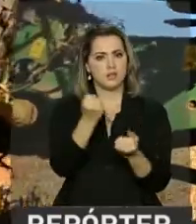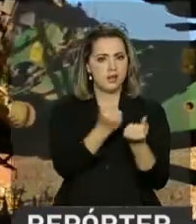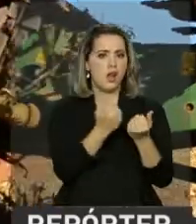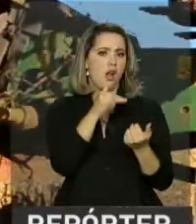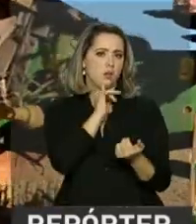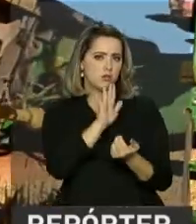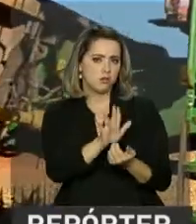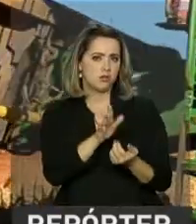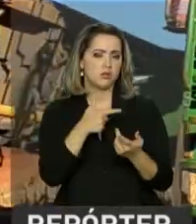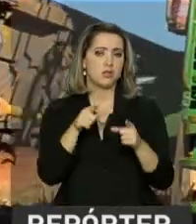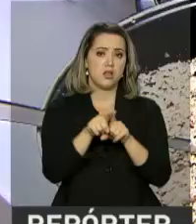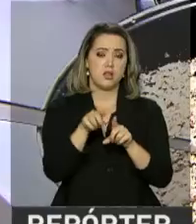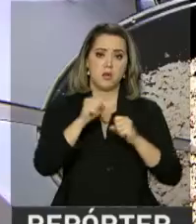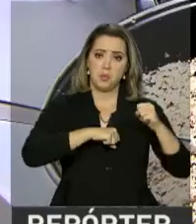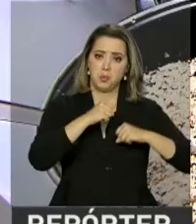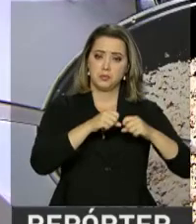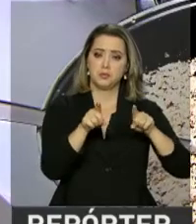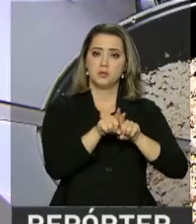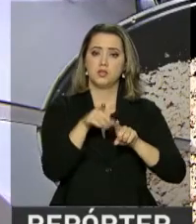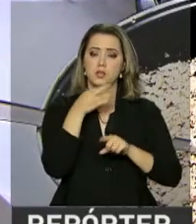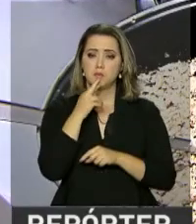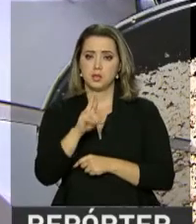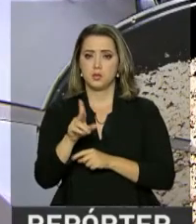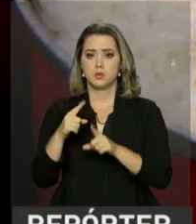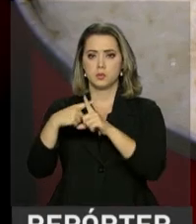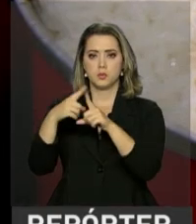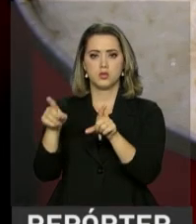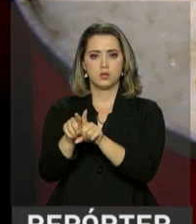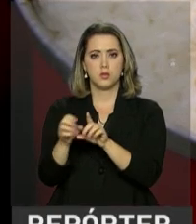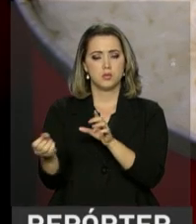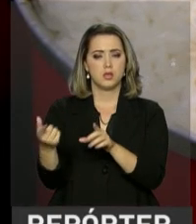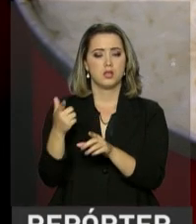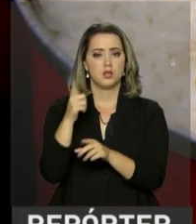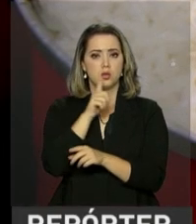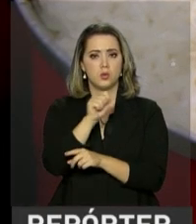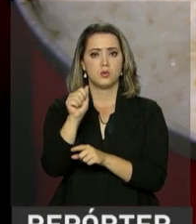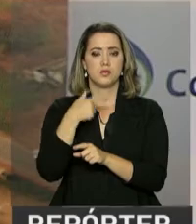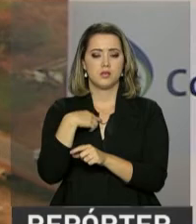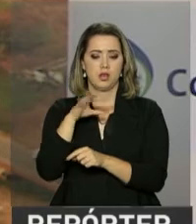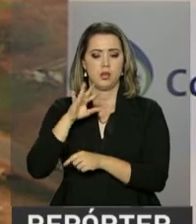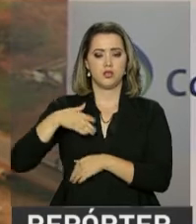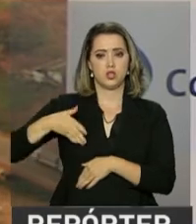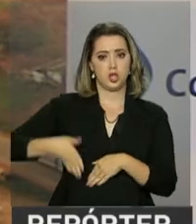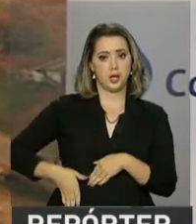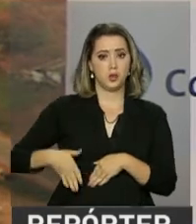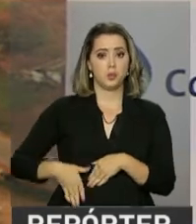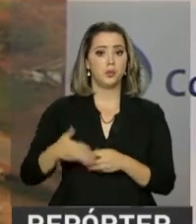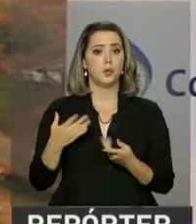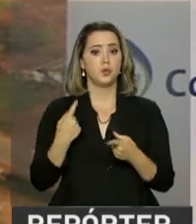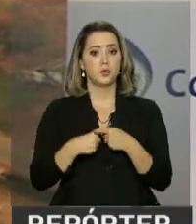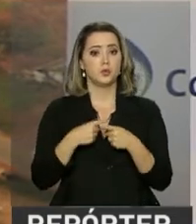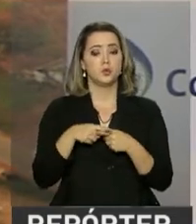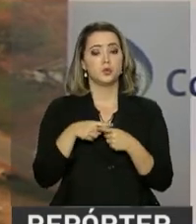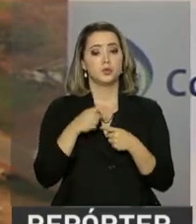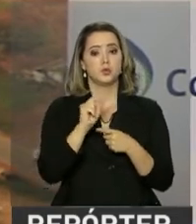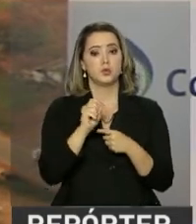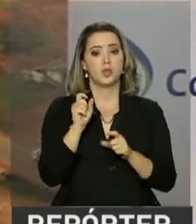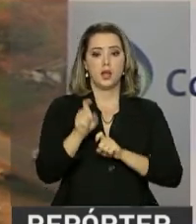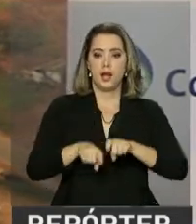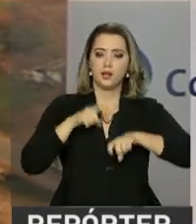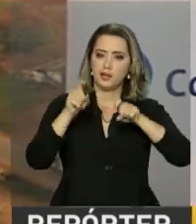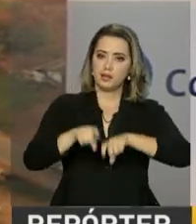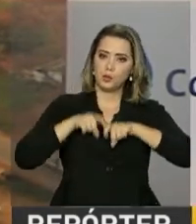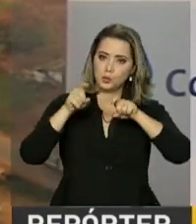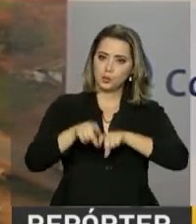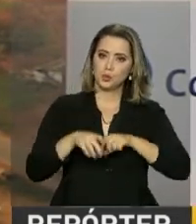agricultura. E os resultados positivos também devem chegar no bolso do consumidor. A agricultura está fazendo muito bem a sua parte,